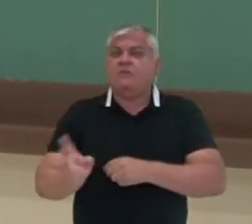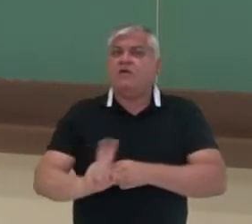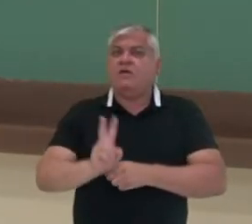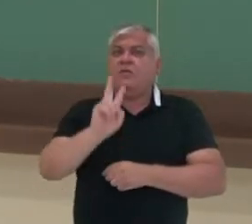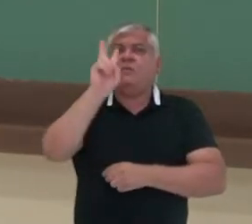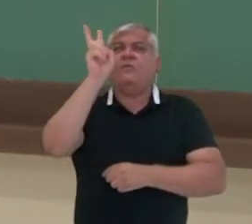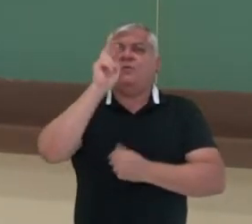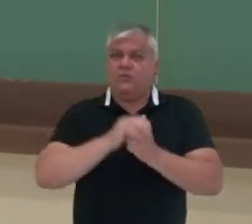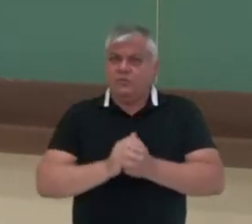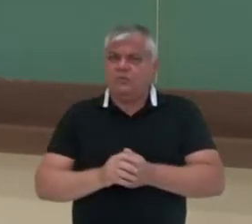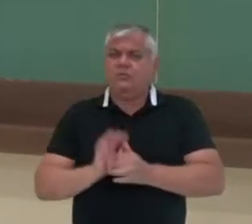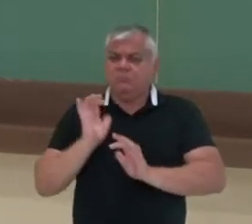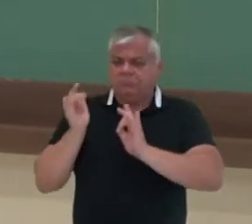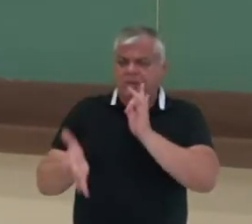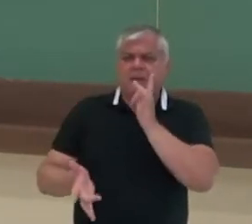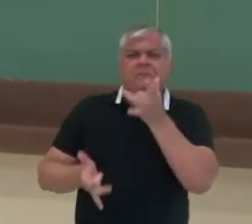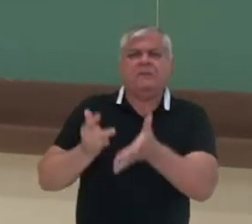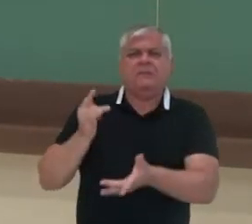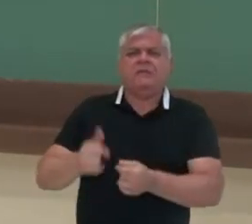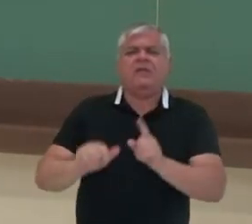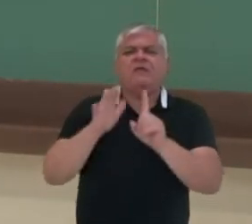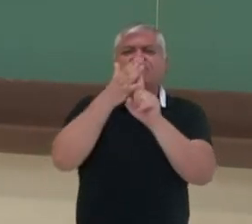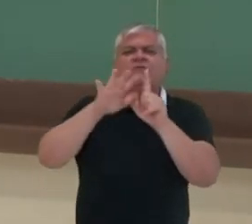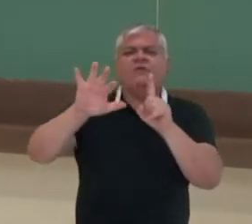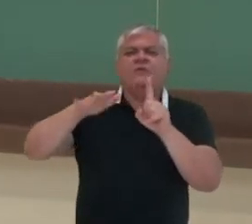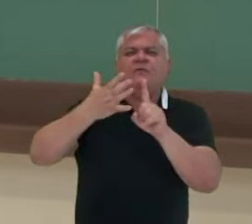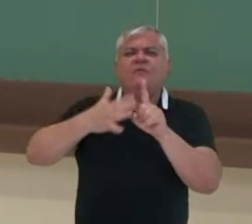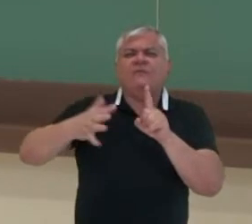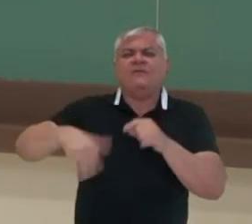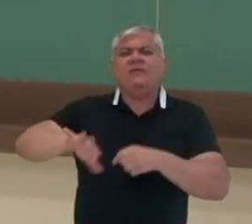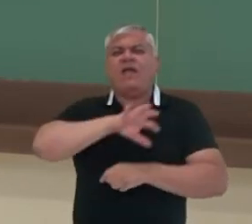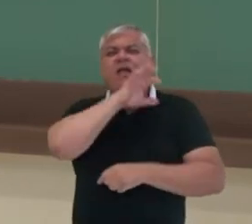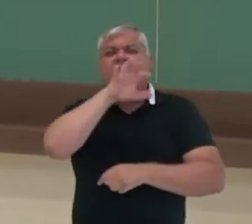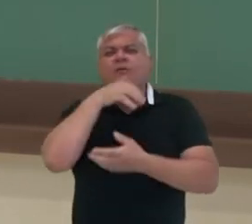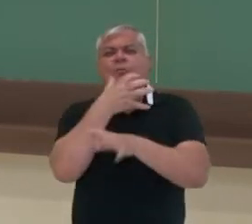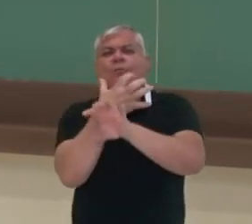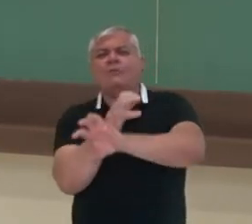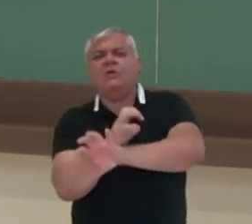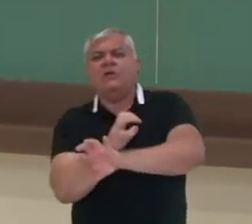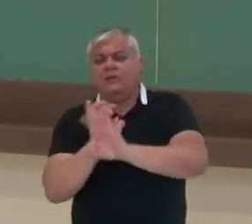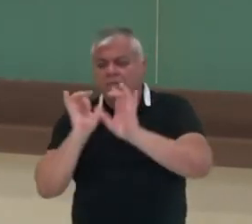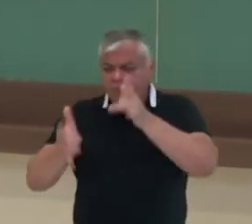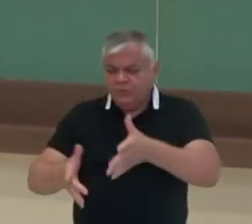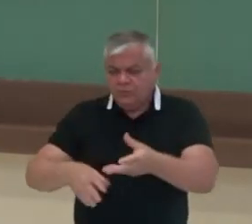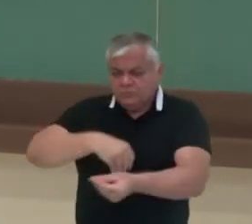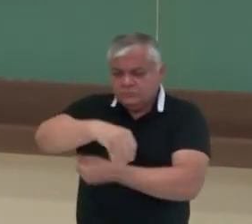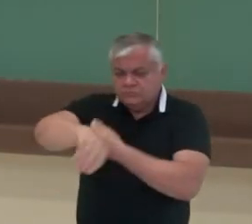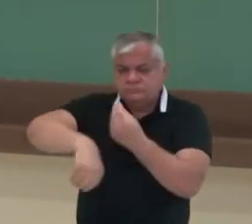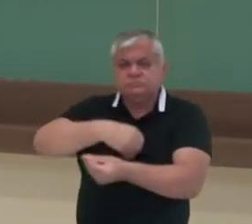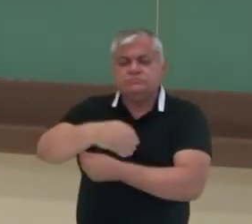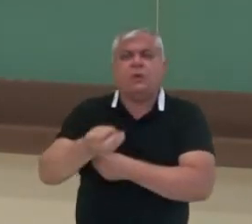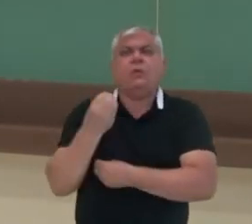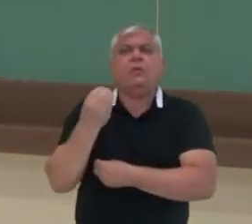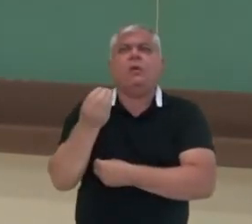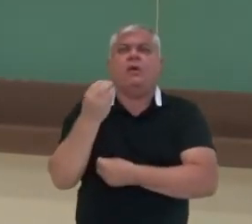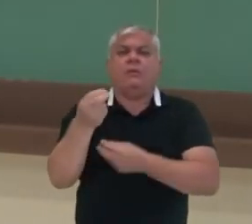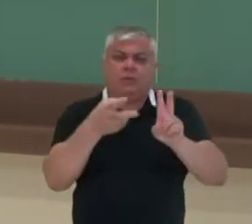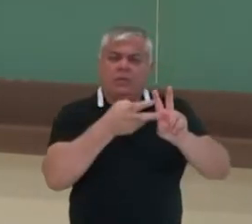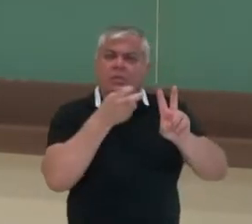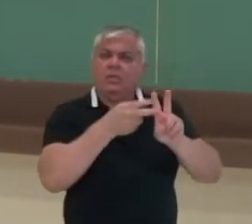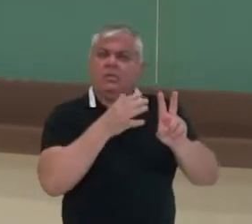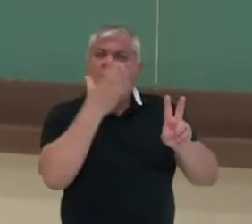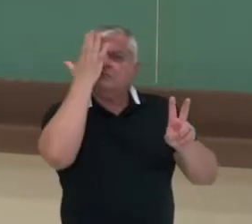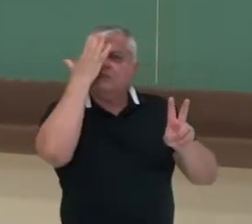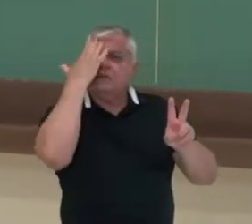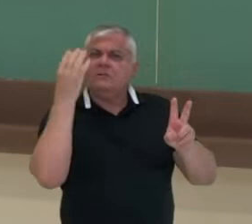o resto de folhas e de animais. Até hoje, vêm estudiosos ao Brasil estudar como que os indígenas aprenderam a fazer essa TPI,